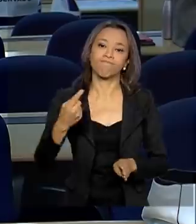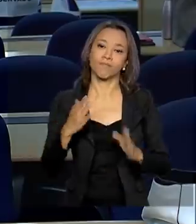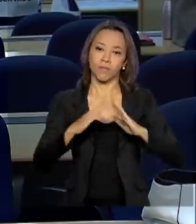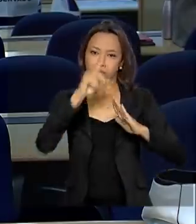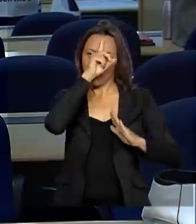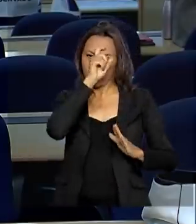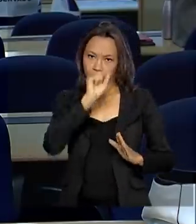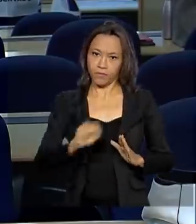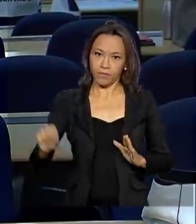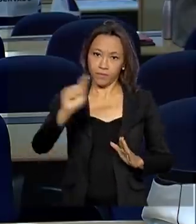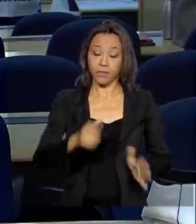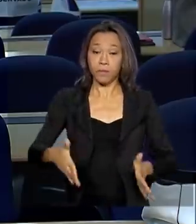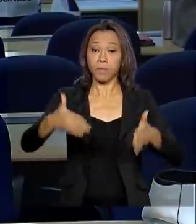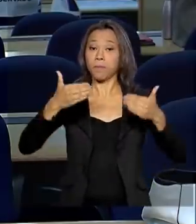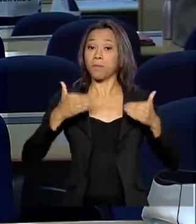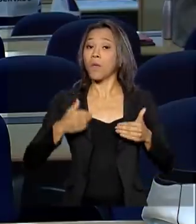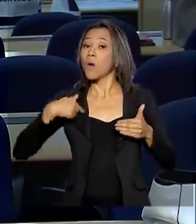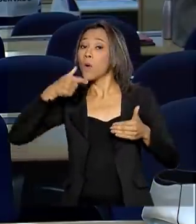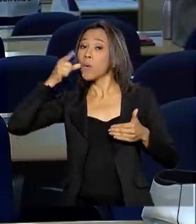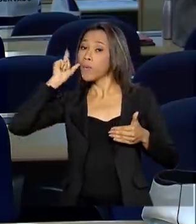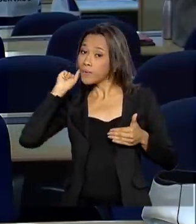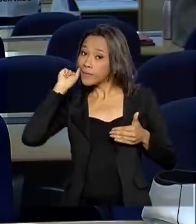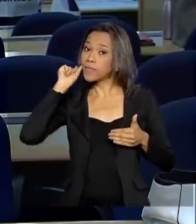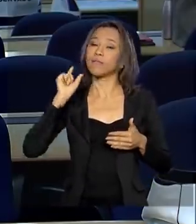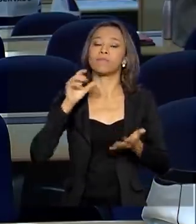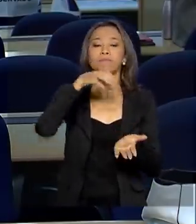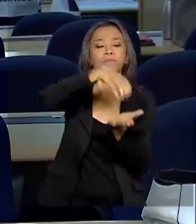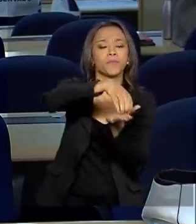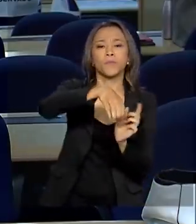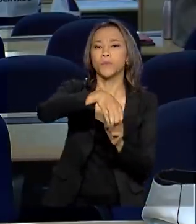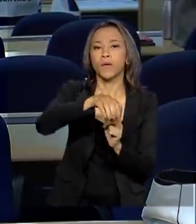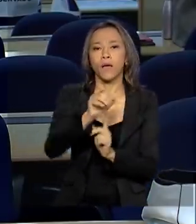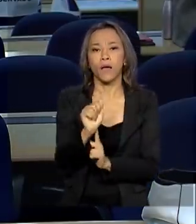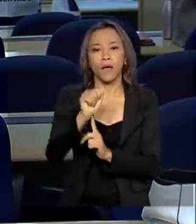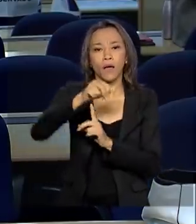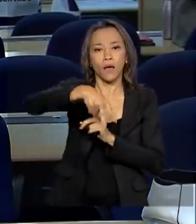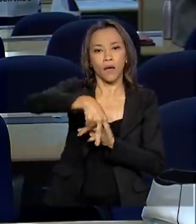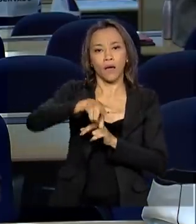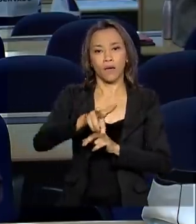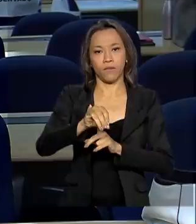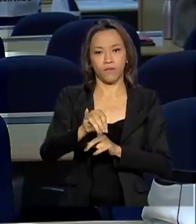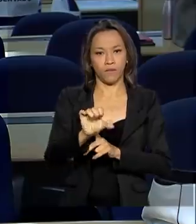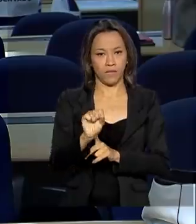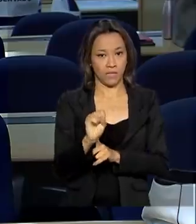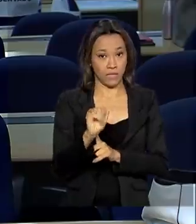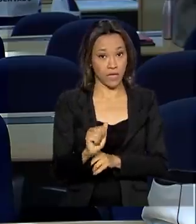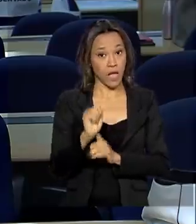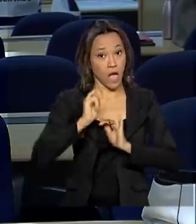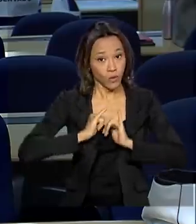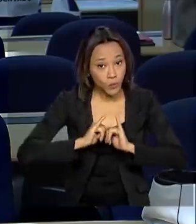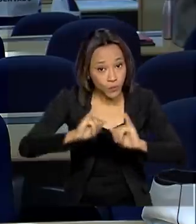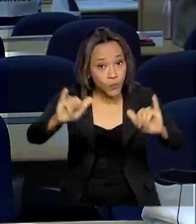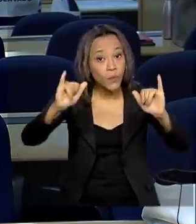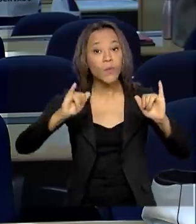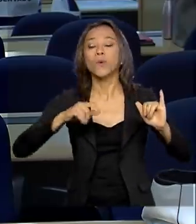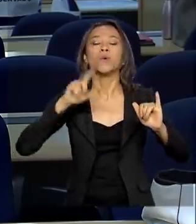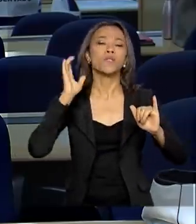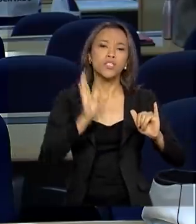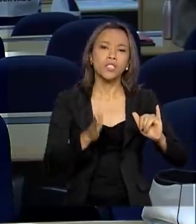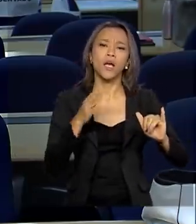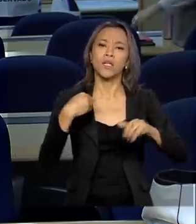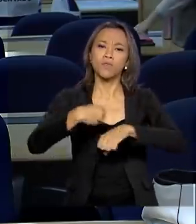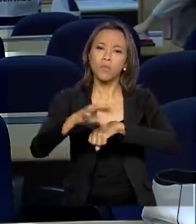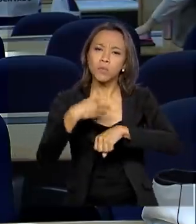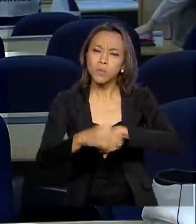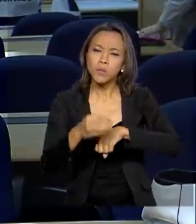a Anvisa reforçou que os protocolos para prevenir a entrada do coronavírus aqui no Brasil estão atualizados.